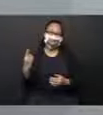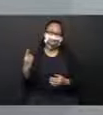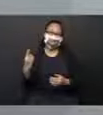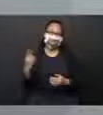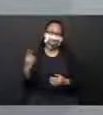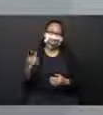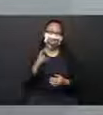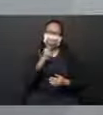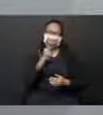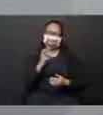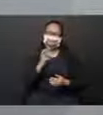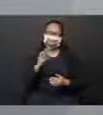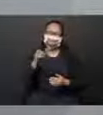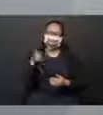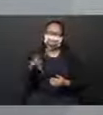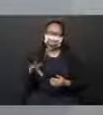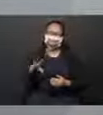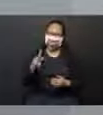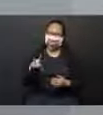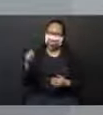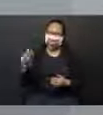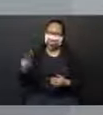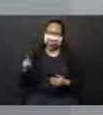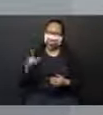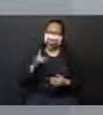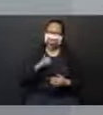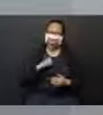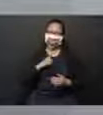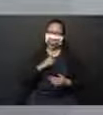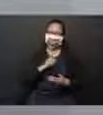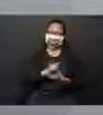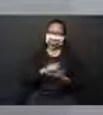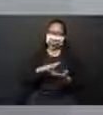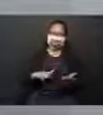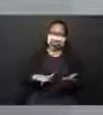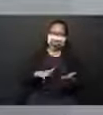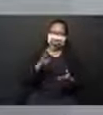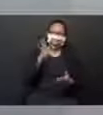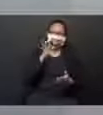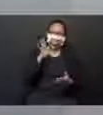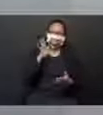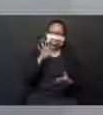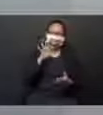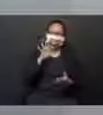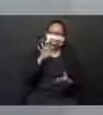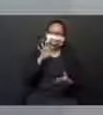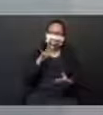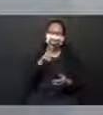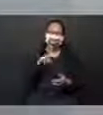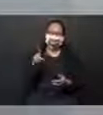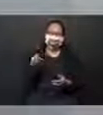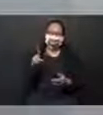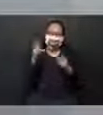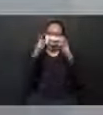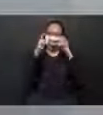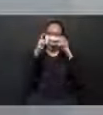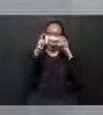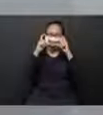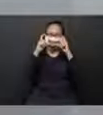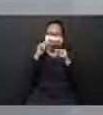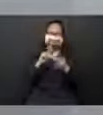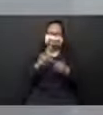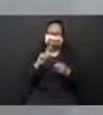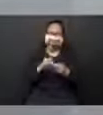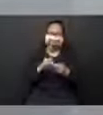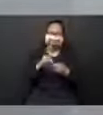a professora. E também tem aquela atividade super legal, que vocês vão fotografar o que fizer e